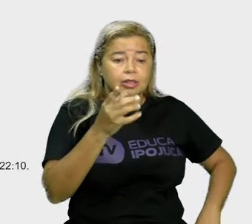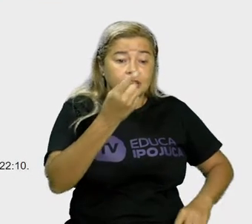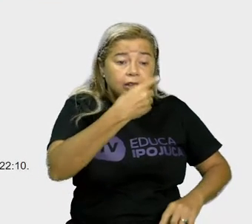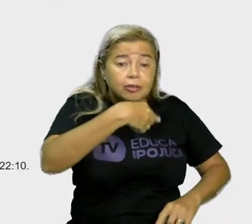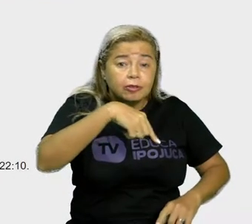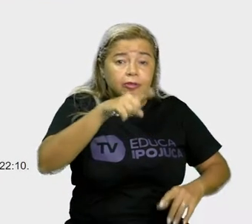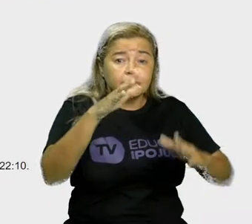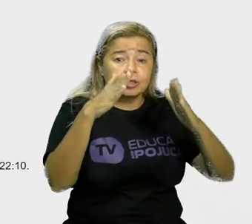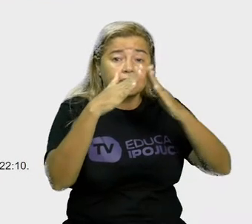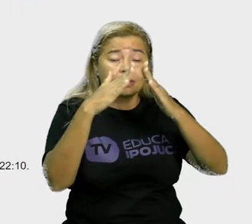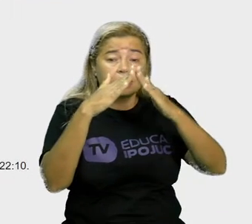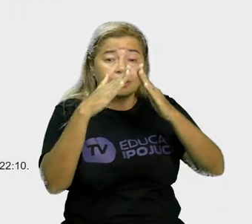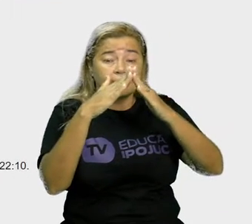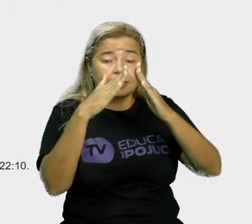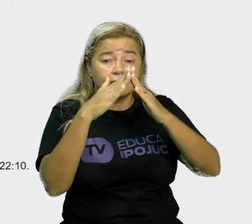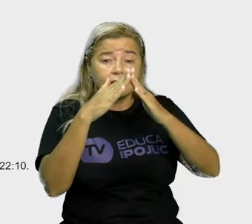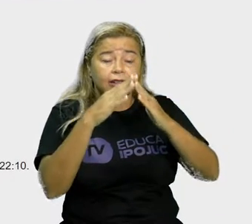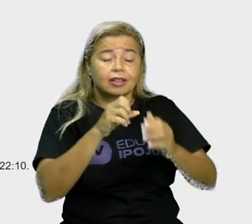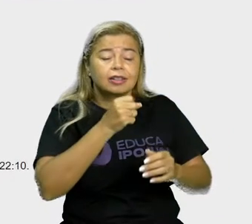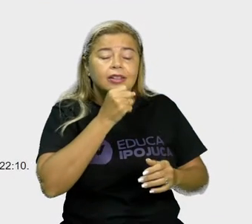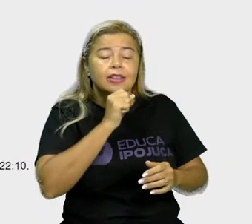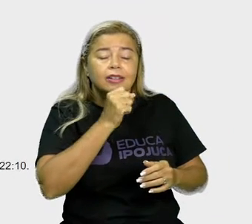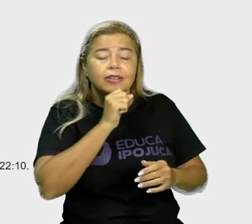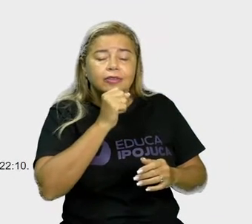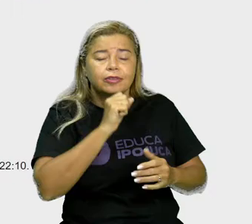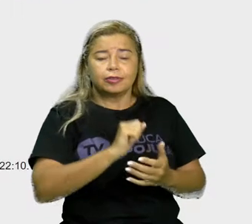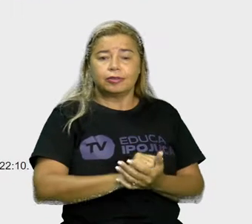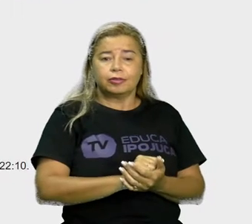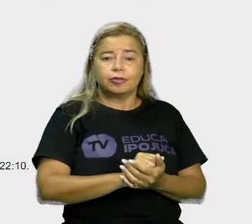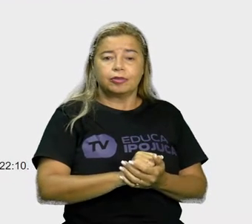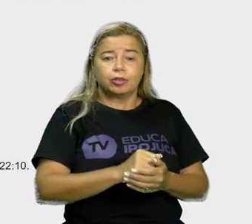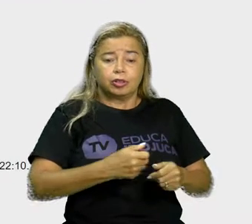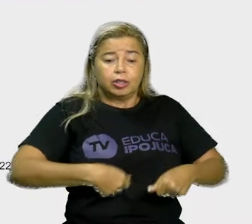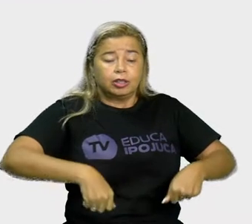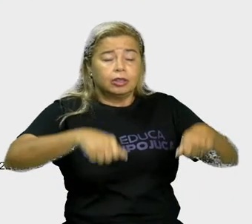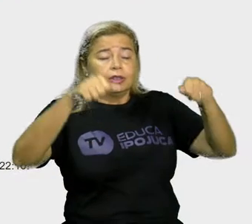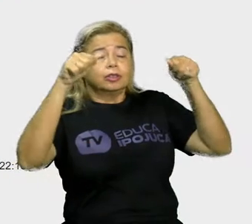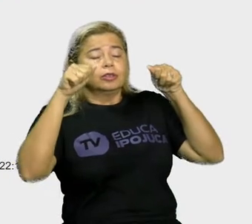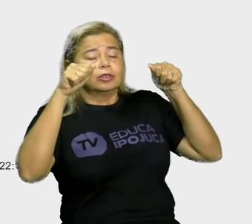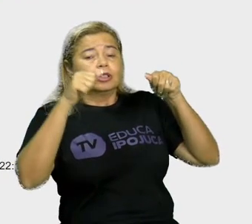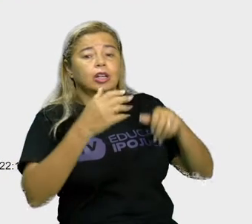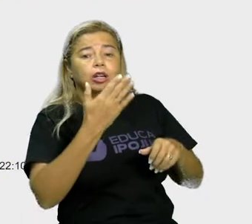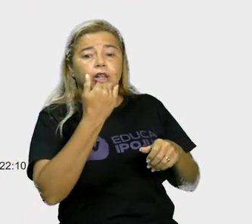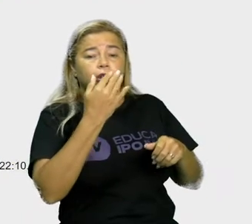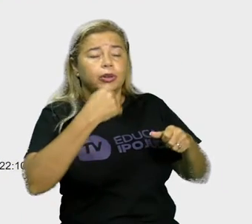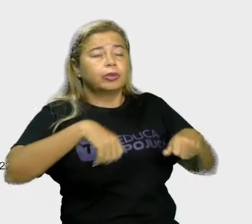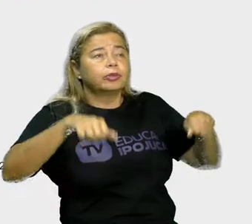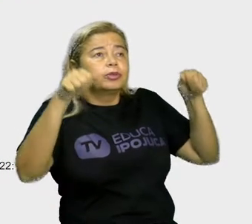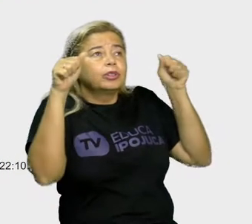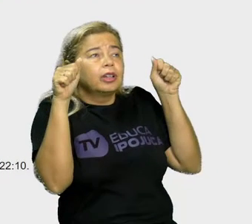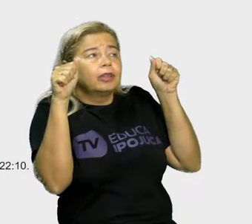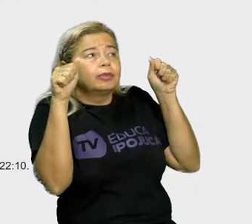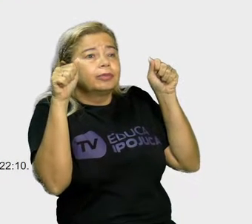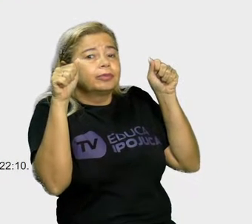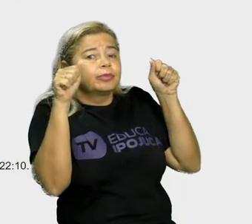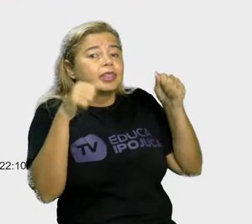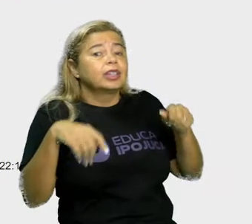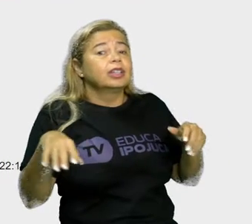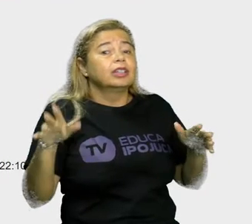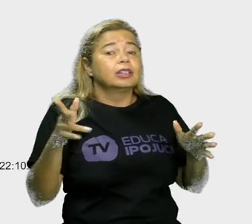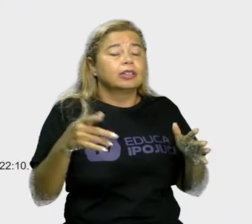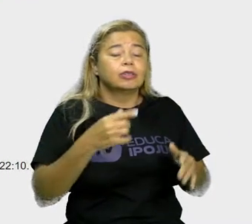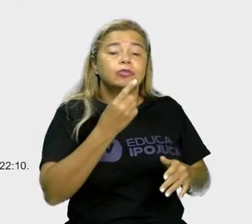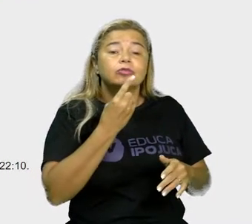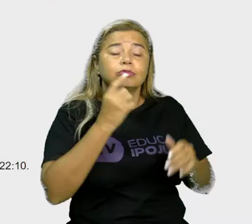entrou, achou a vovó diferente e se assustou ao perceber que não era a vovó.